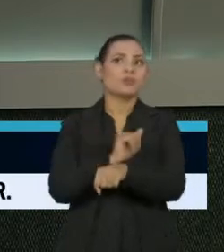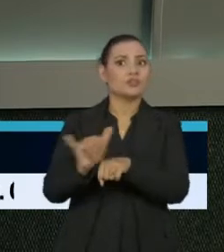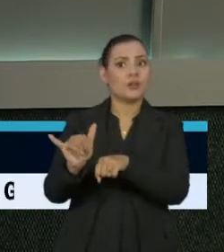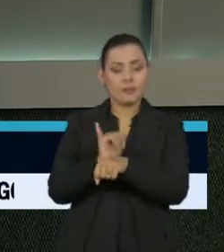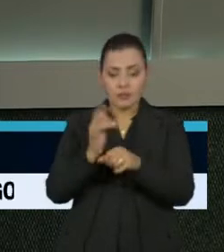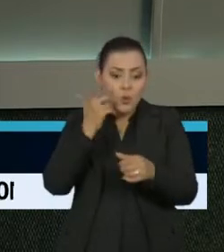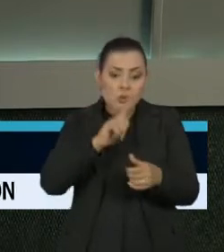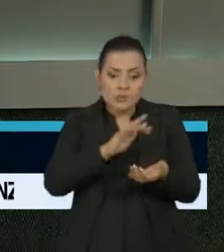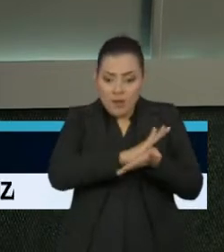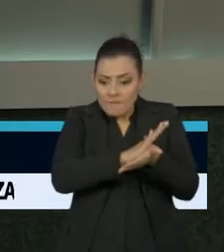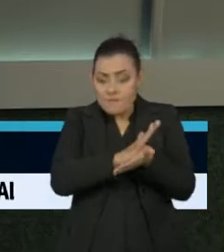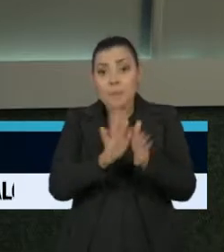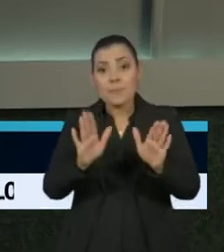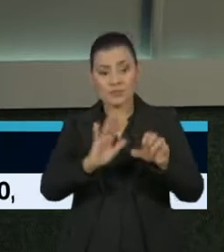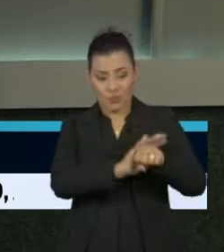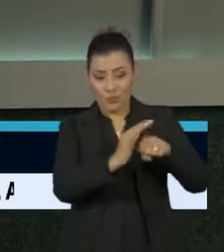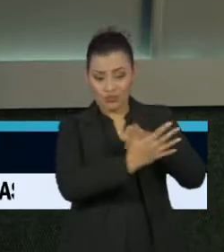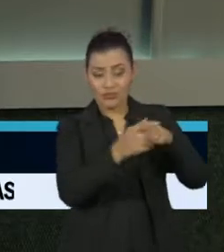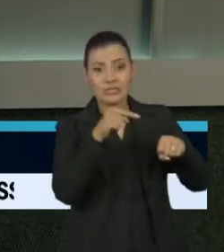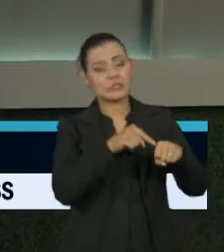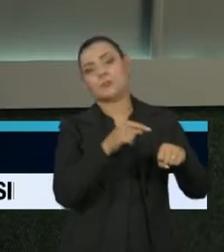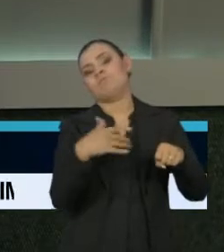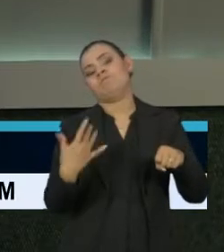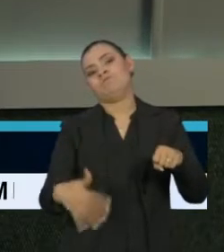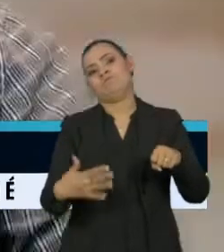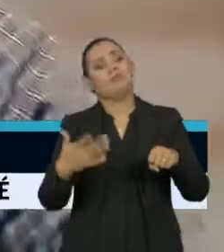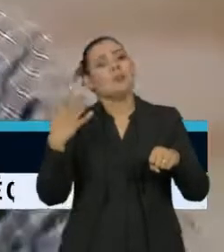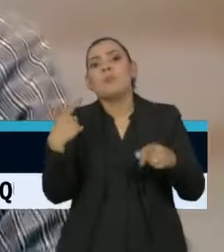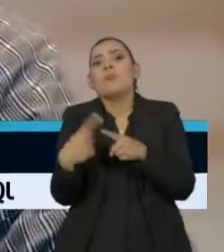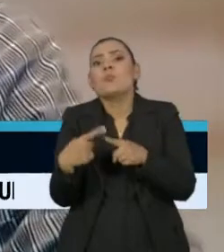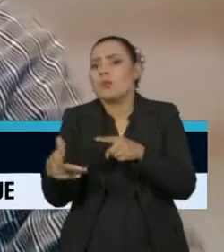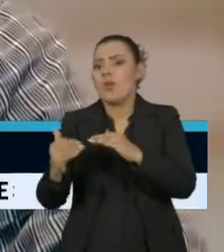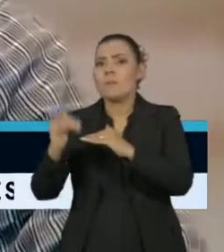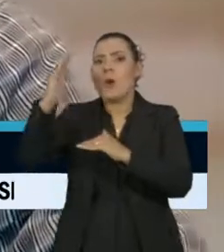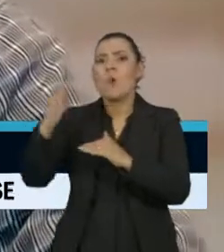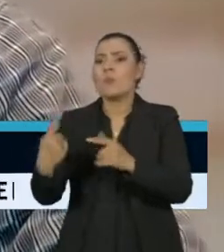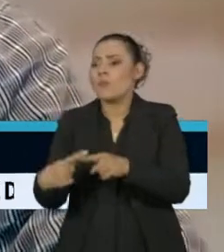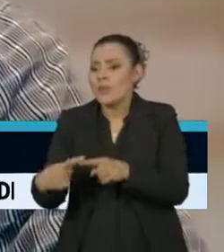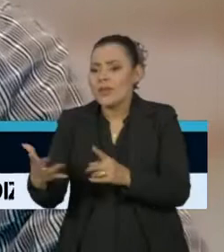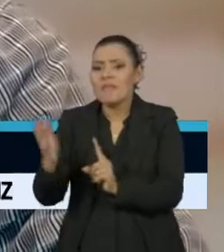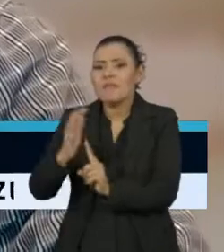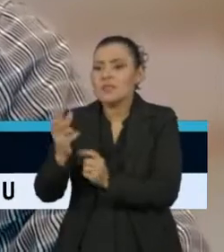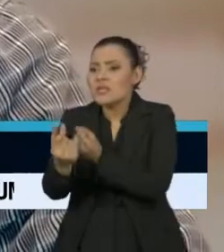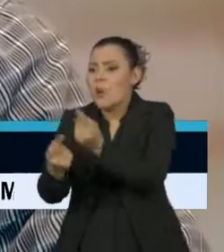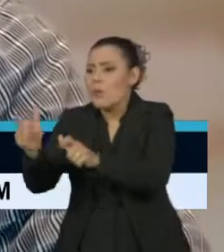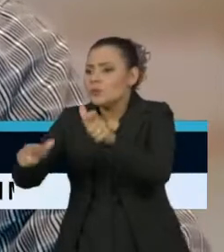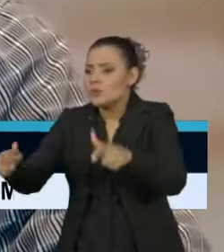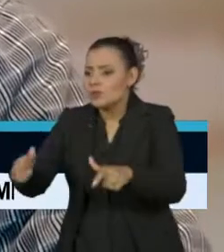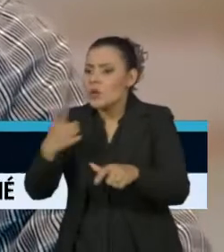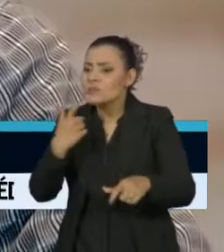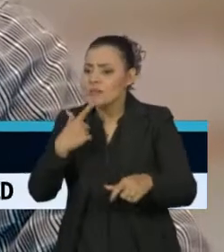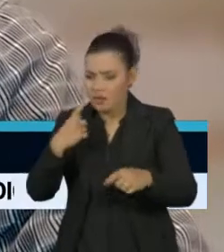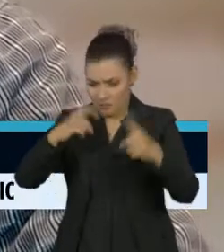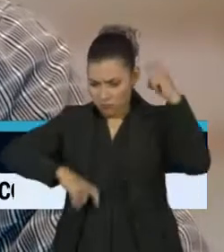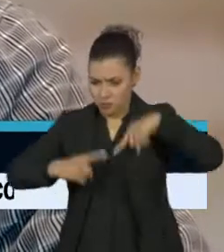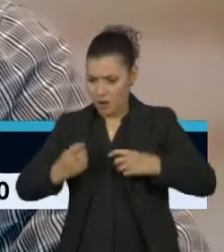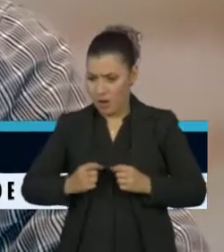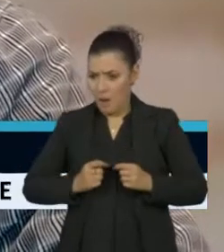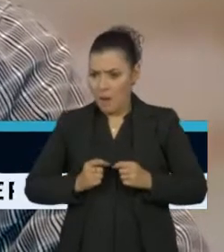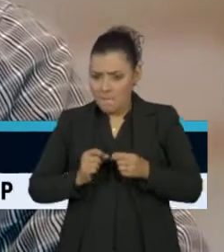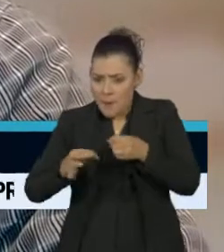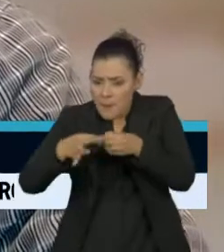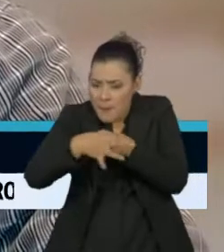contexto do Covid, ele não é sabido por que isso pode acontecer em alguns pacientes e por que isso está